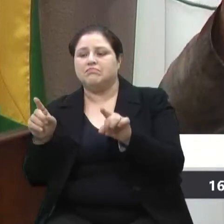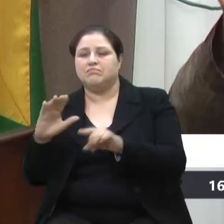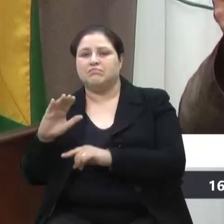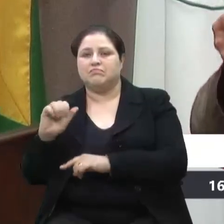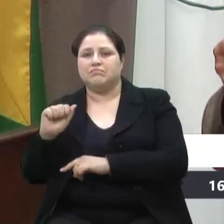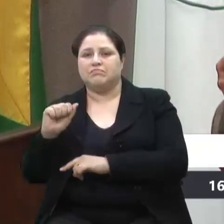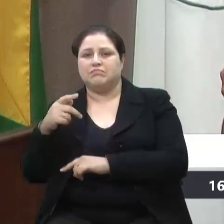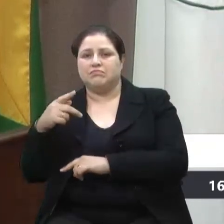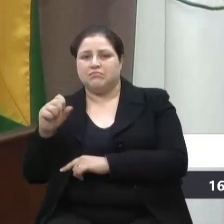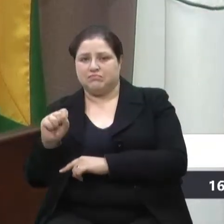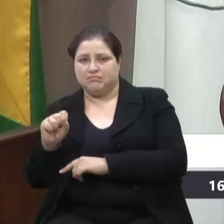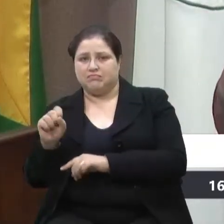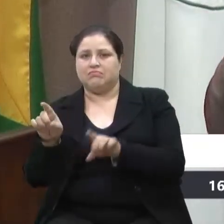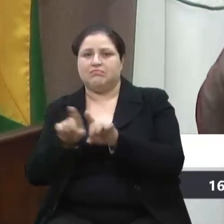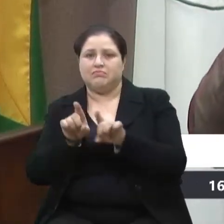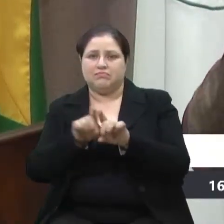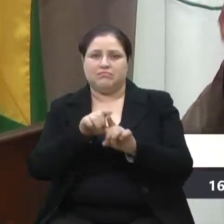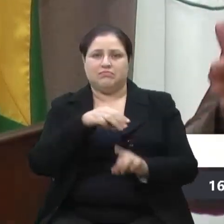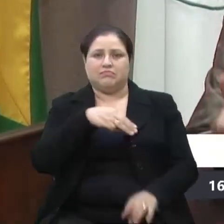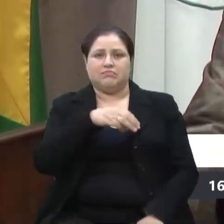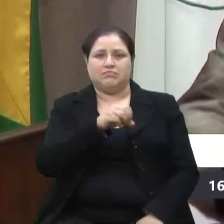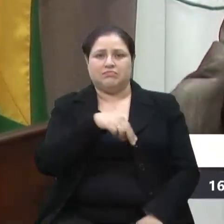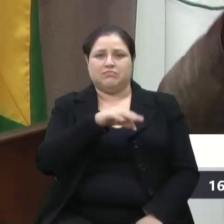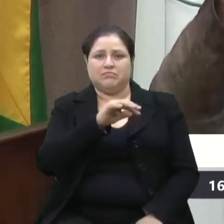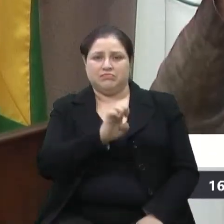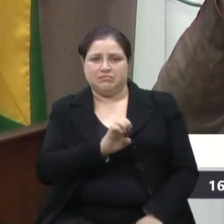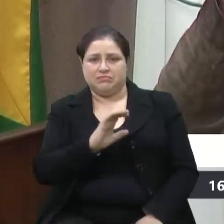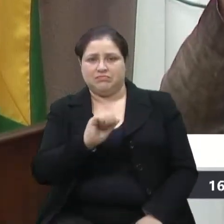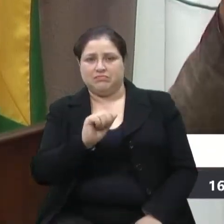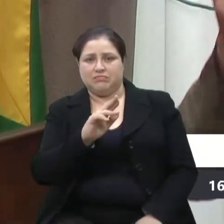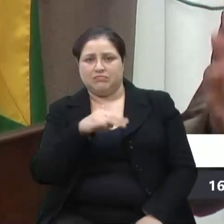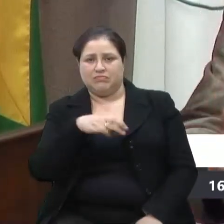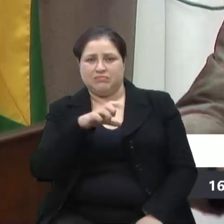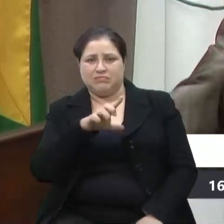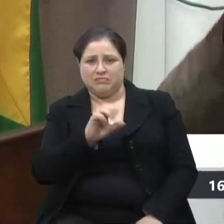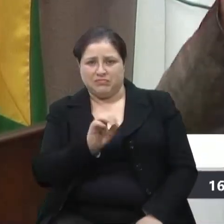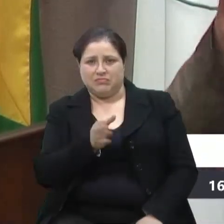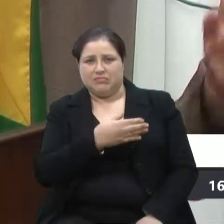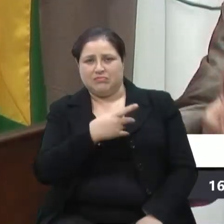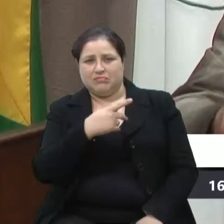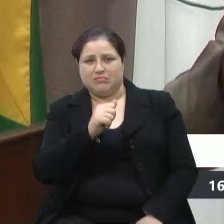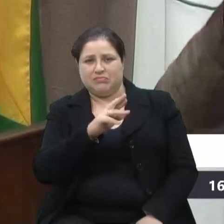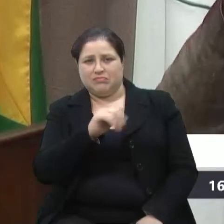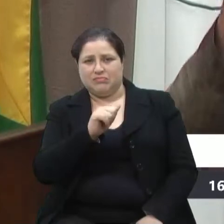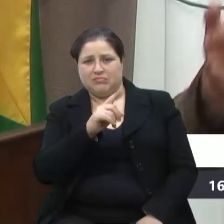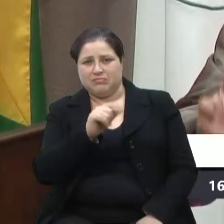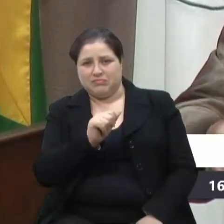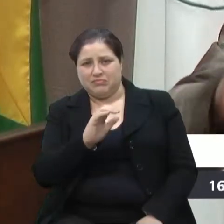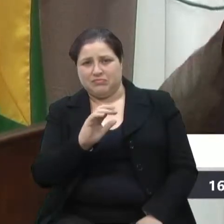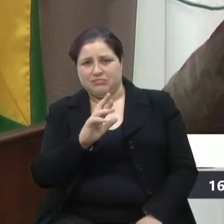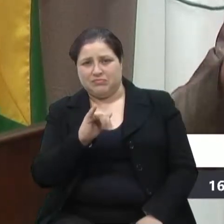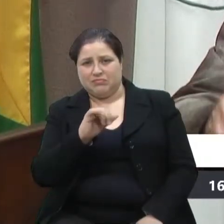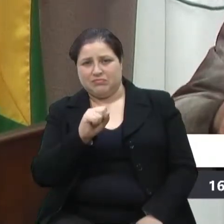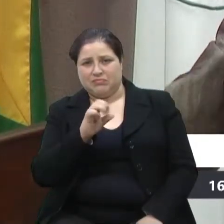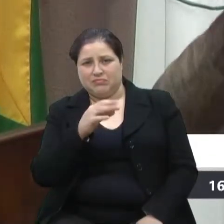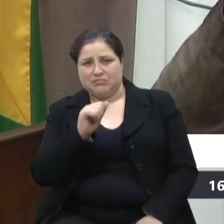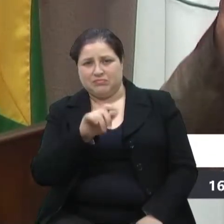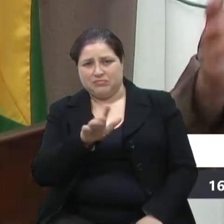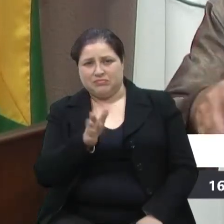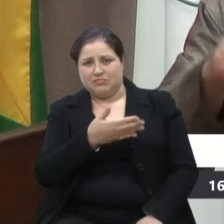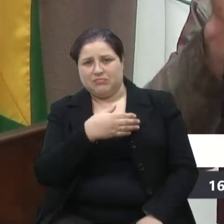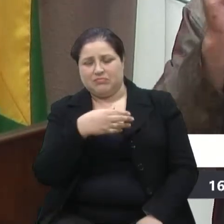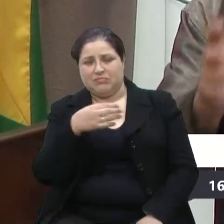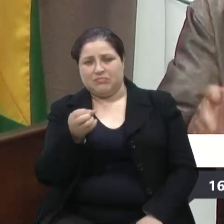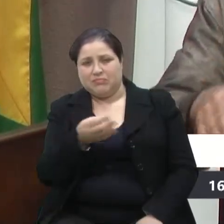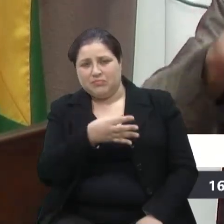por fim, tem Monte Carmelo, tem Recanto das Cascadas, tem Parada Cristal, tem Balardim, tem Altos da Maestra, tem Vênito, tem Nova